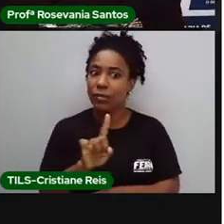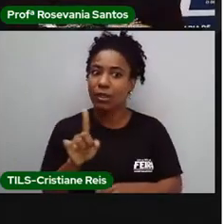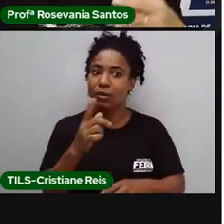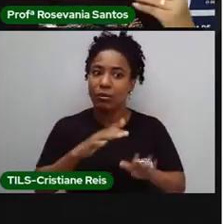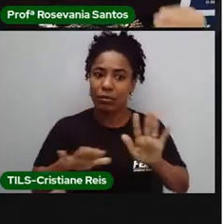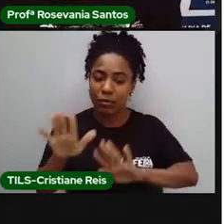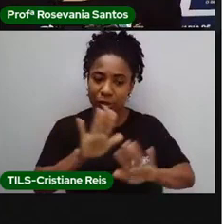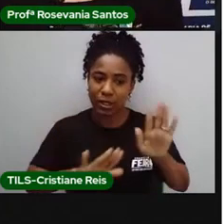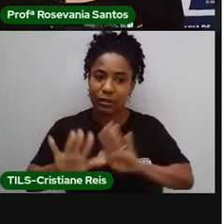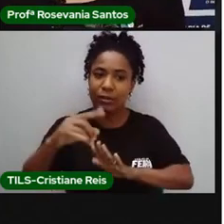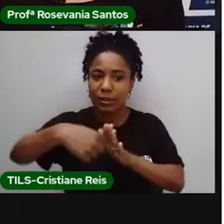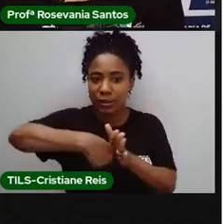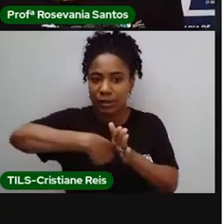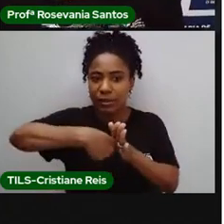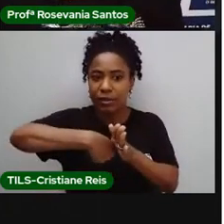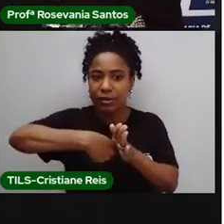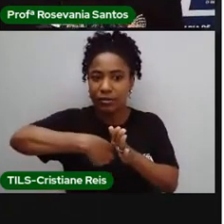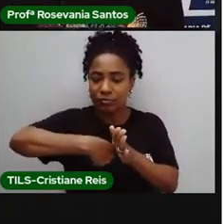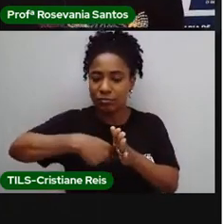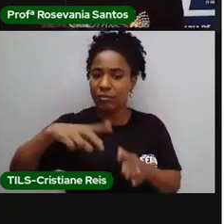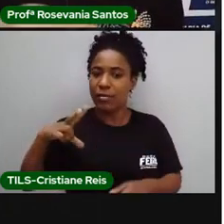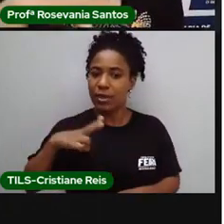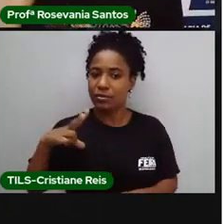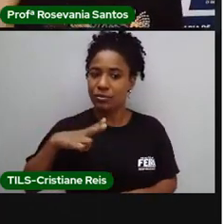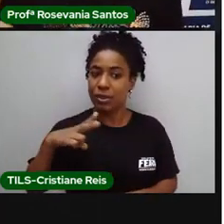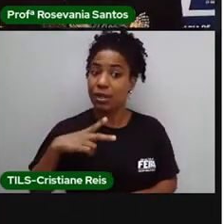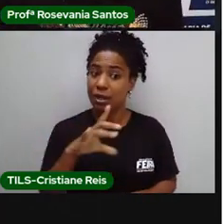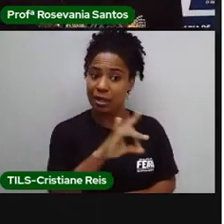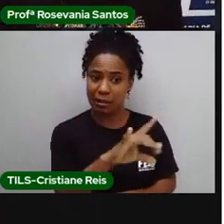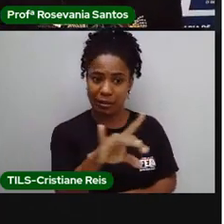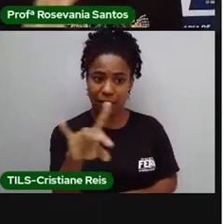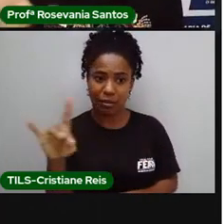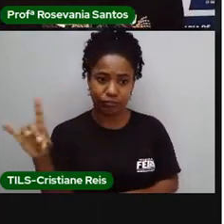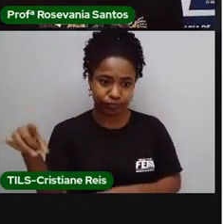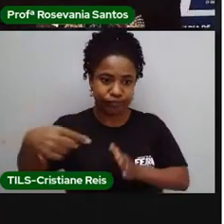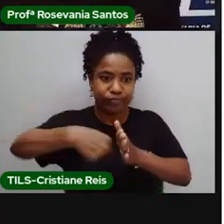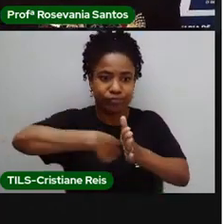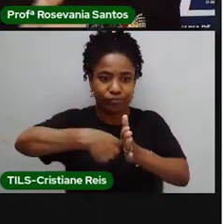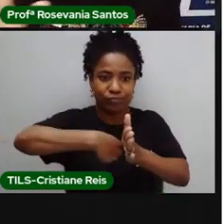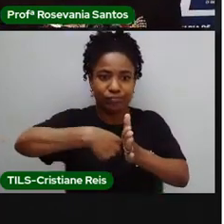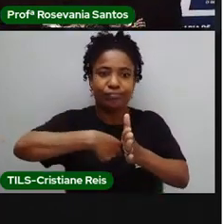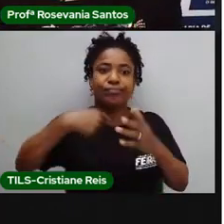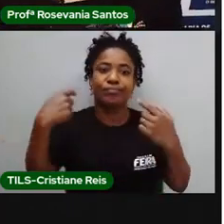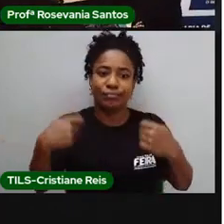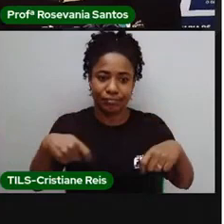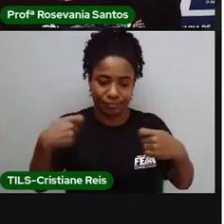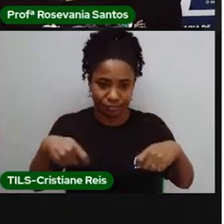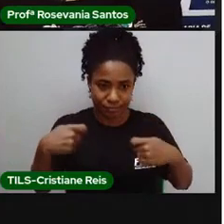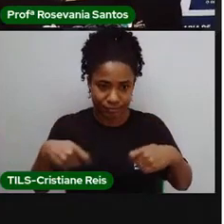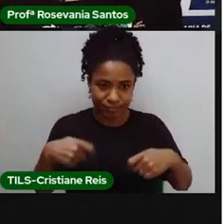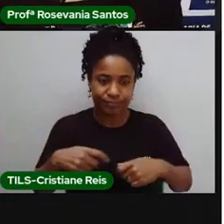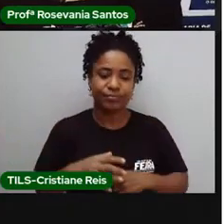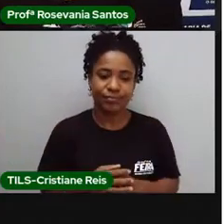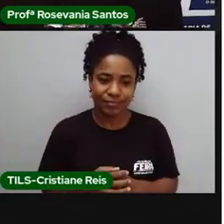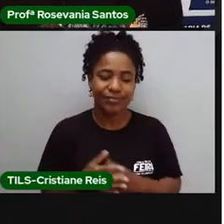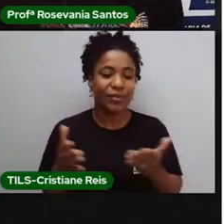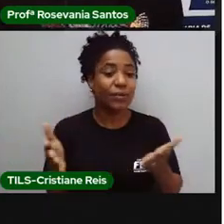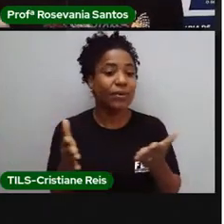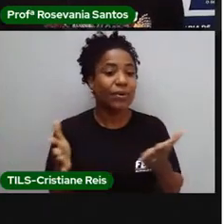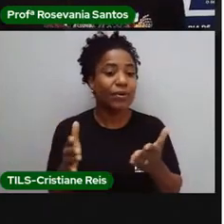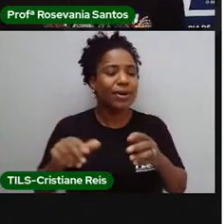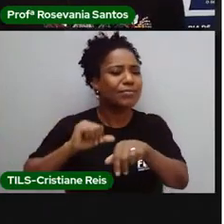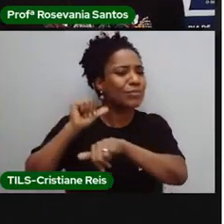análise do corpo da gente, ela é bastante particular. Então, é esses setores todos que, essas coisas todas que modificaram agora.